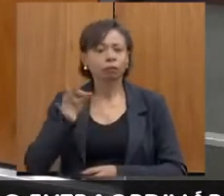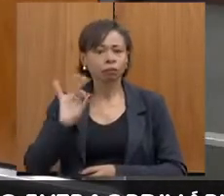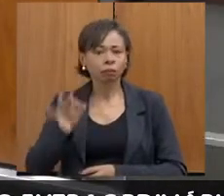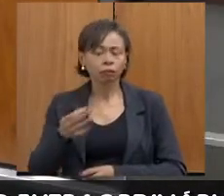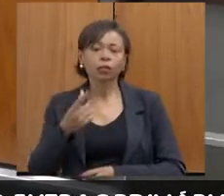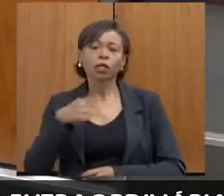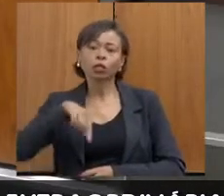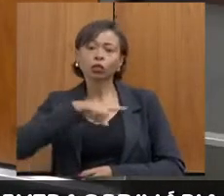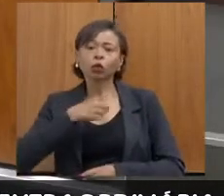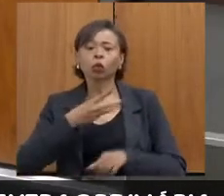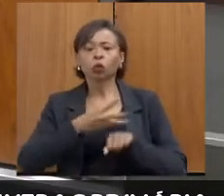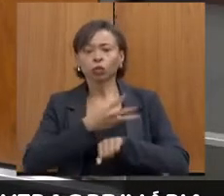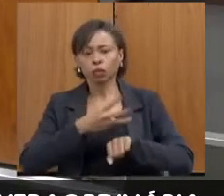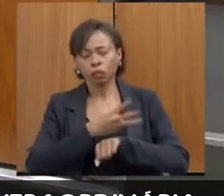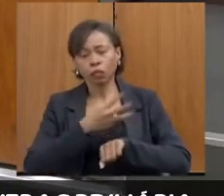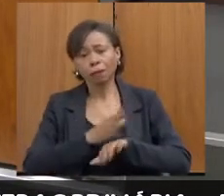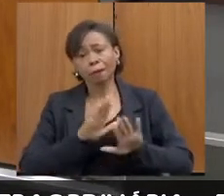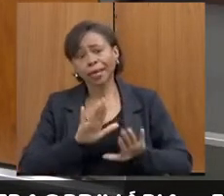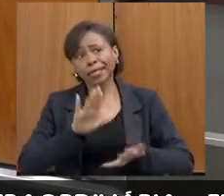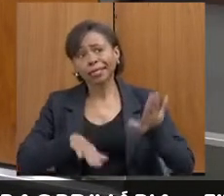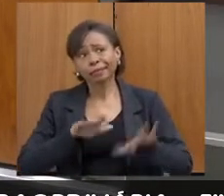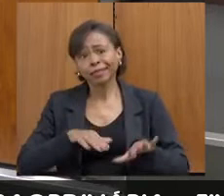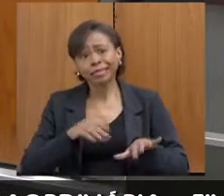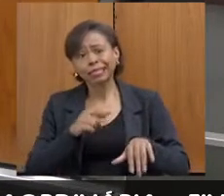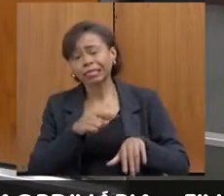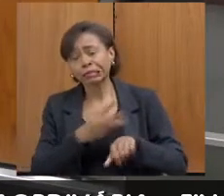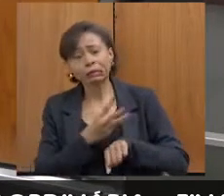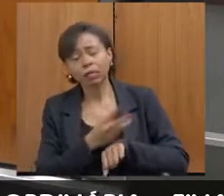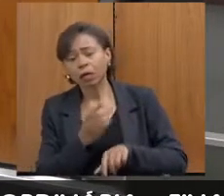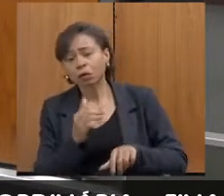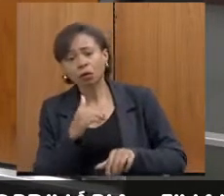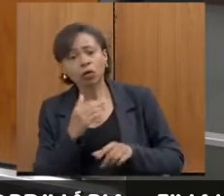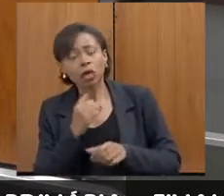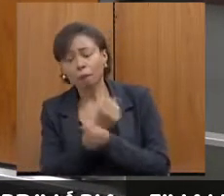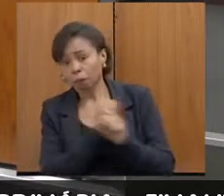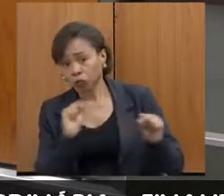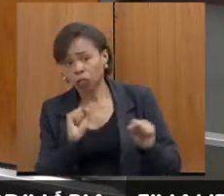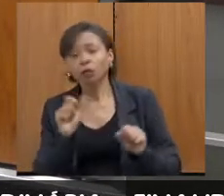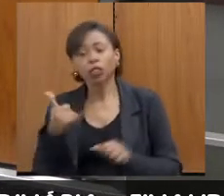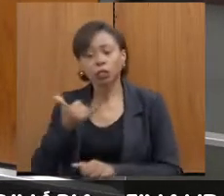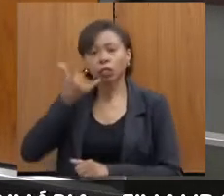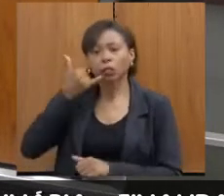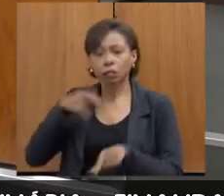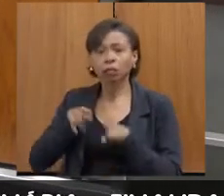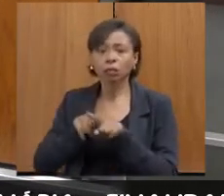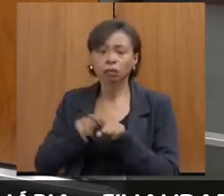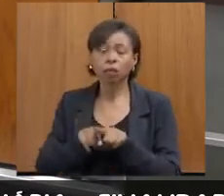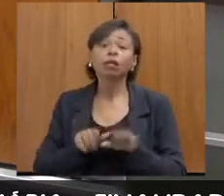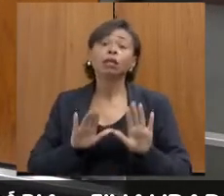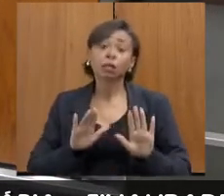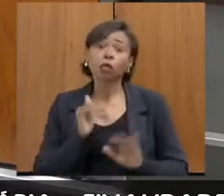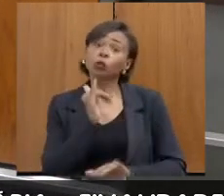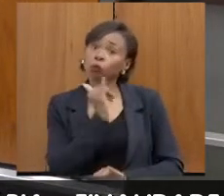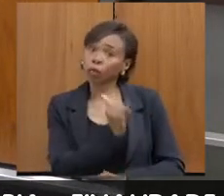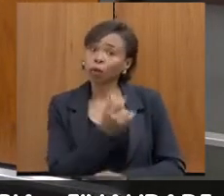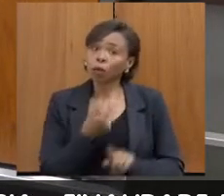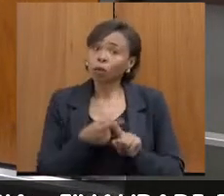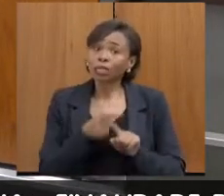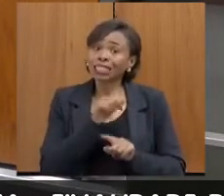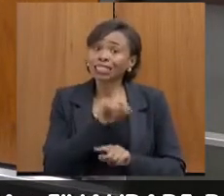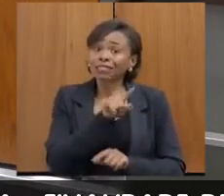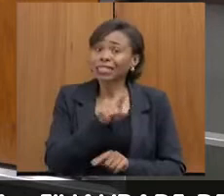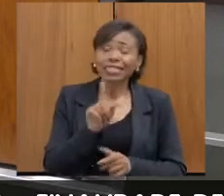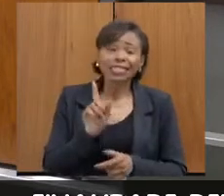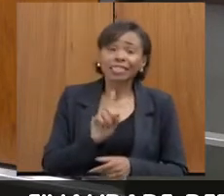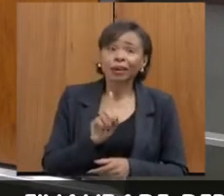e os casos que não dá para esperar o WhatsApp, aí a gente liga também. E acorda, e agenda, e vê alguma forma. repare que, se você não demandar, você